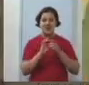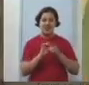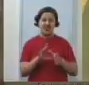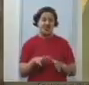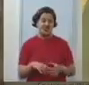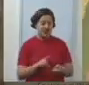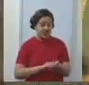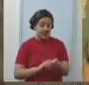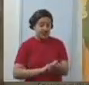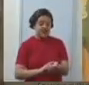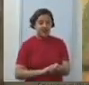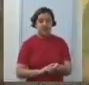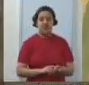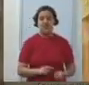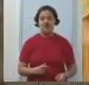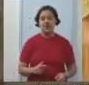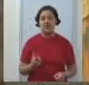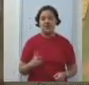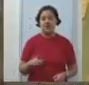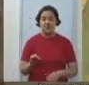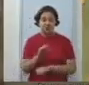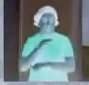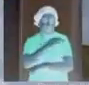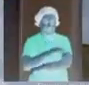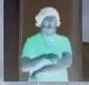isso A outra é Penilongo, Penilongo também me irrita